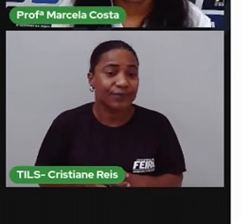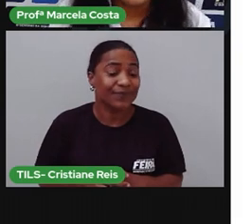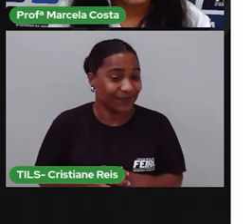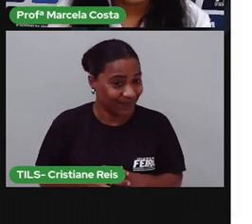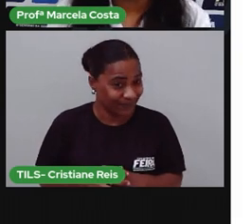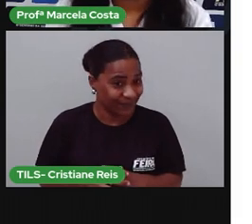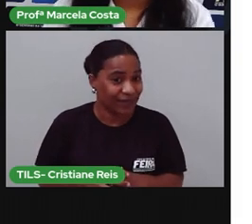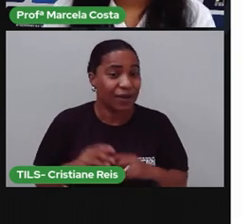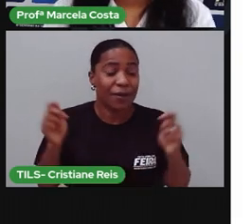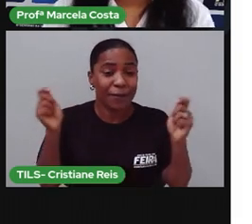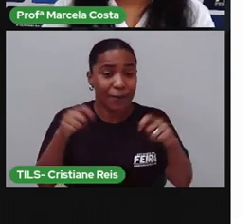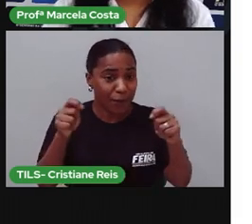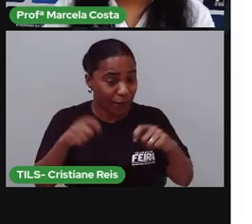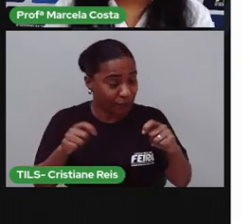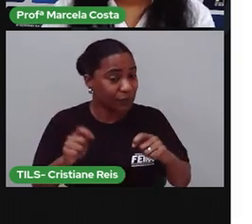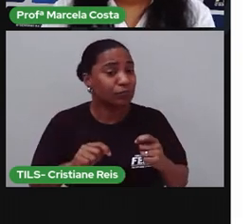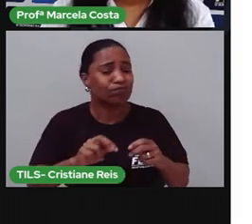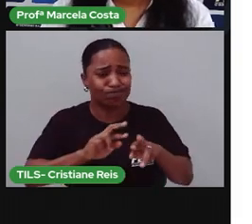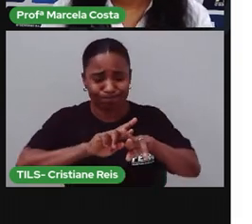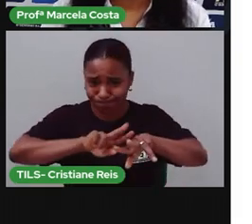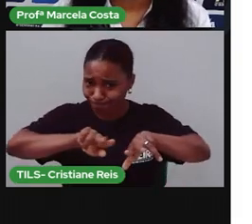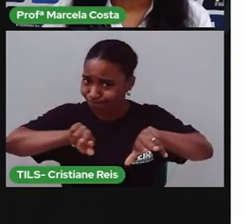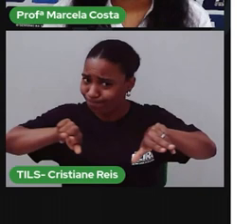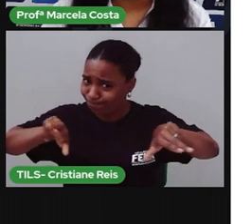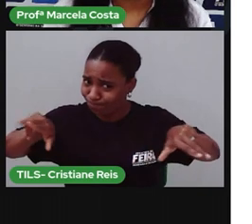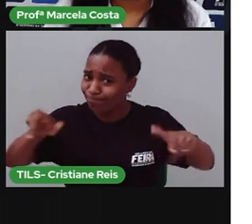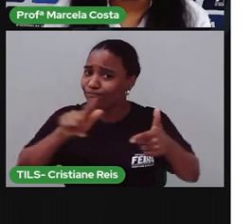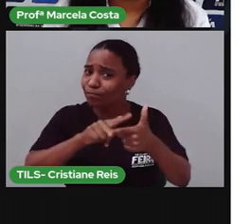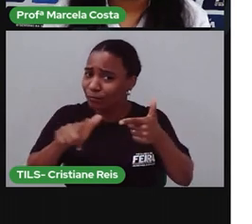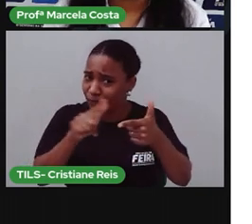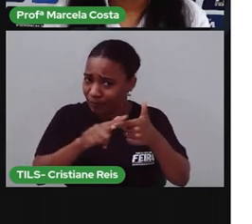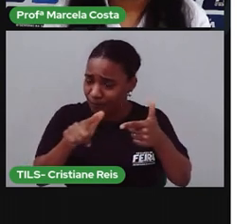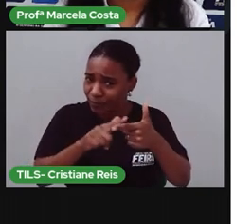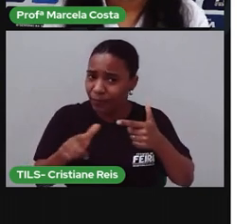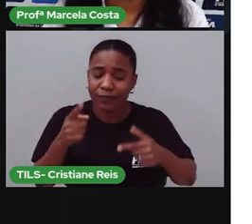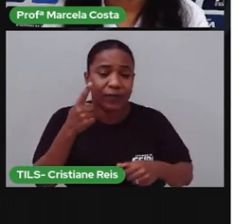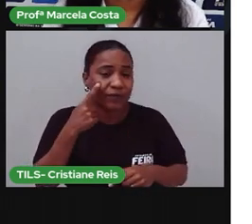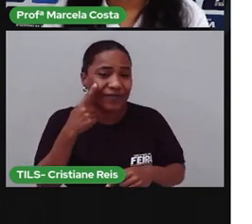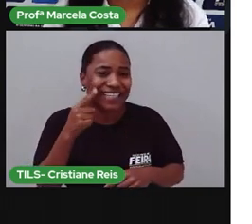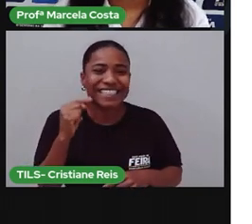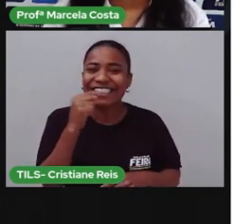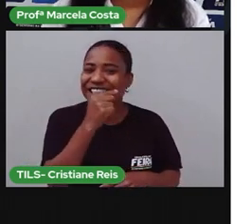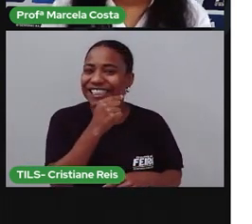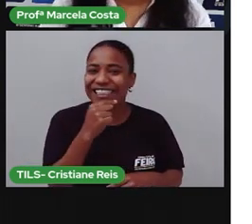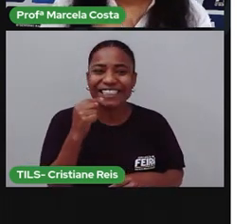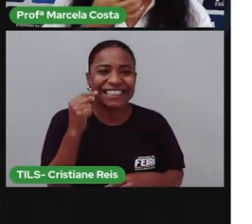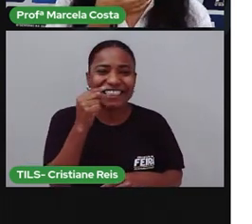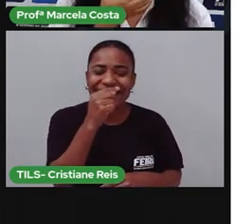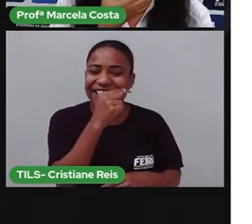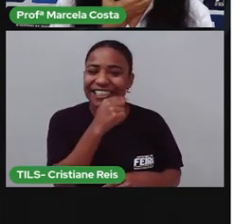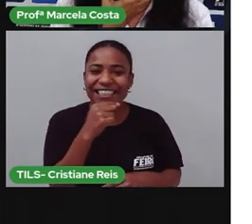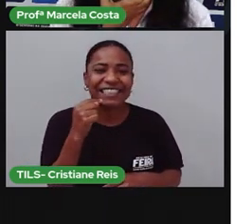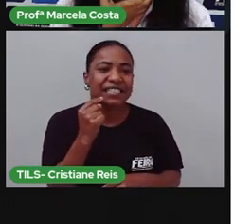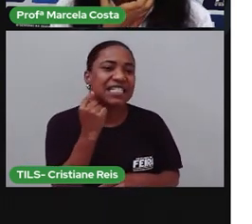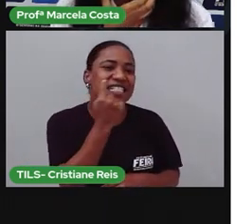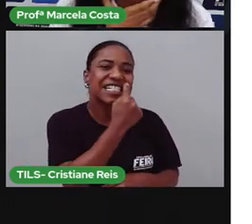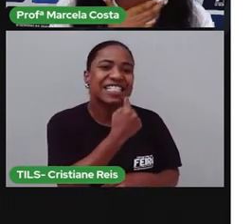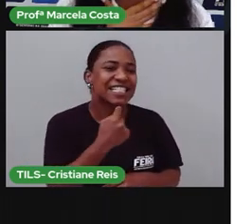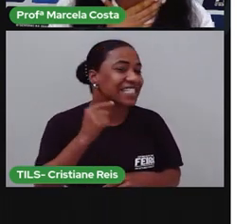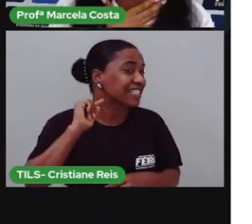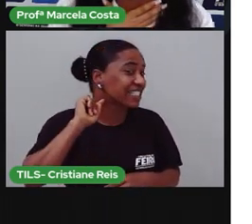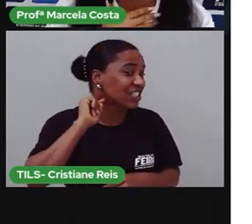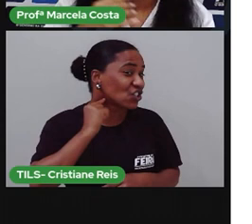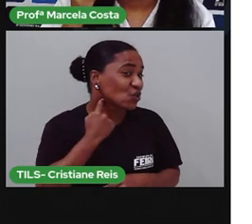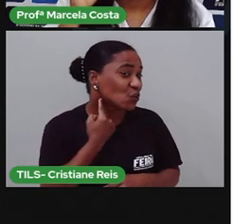De diversas formas, não é isso? Por exemplo, uma criança que não escova os dentes, acumula sujeira